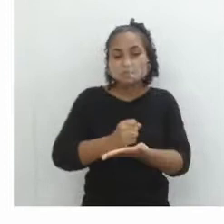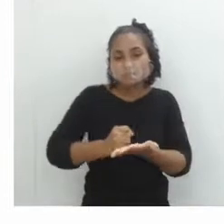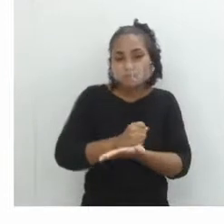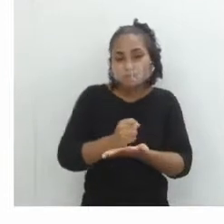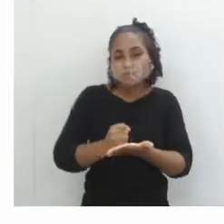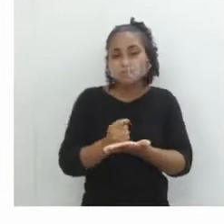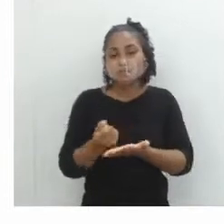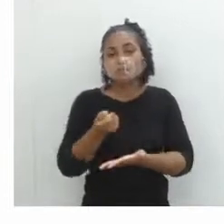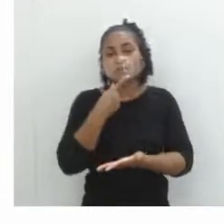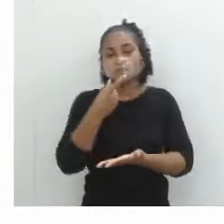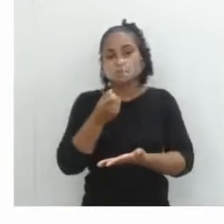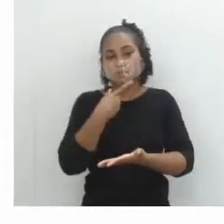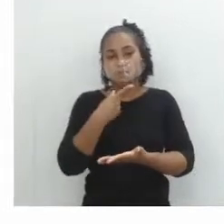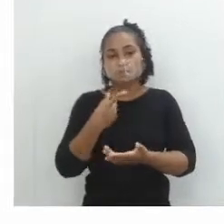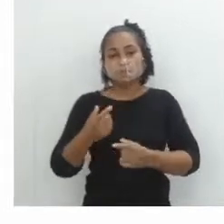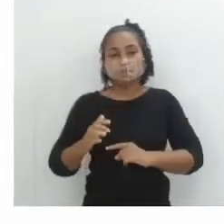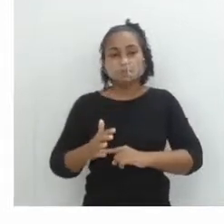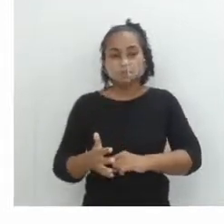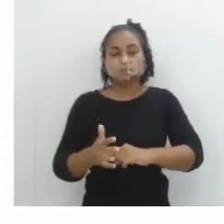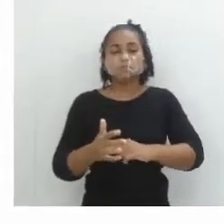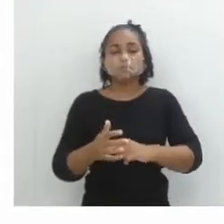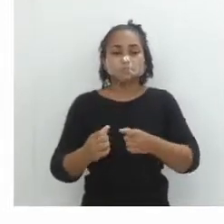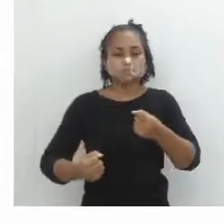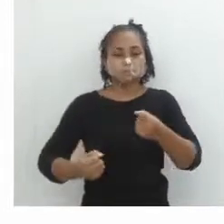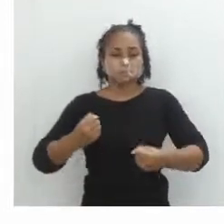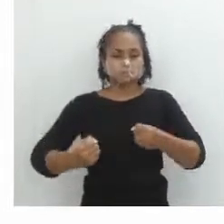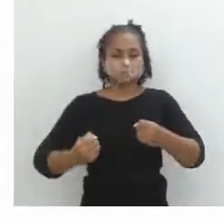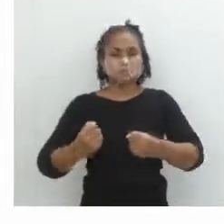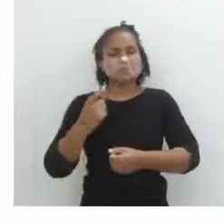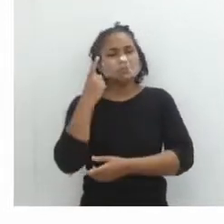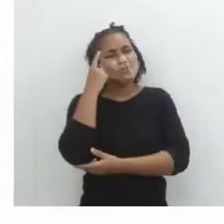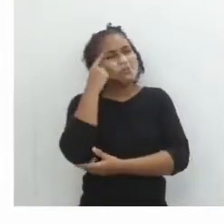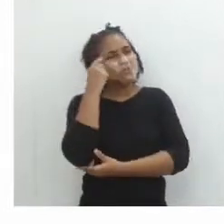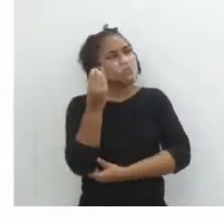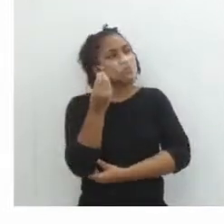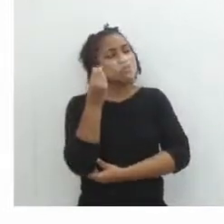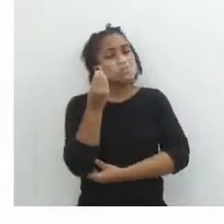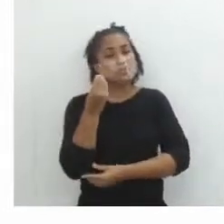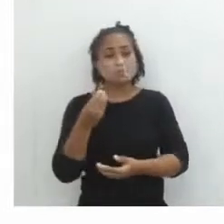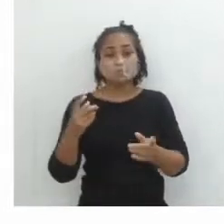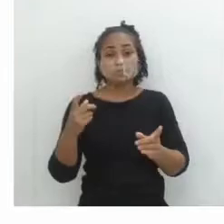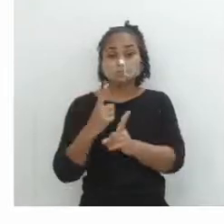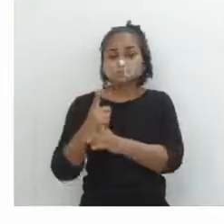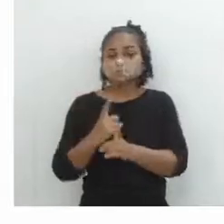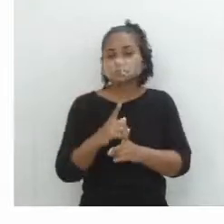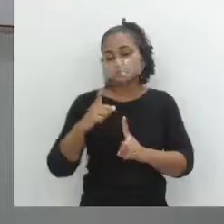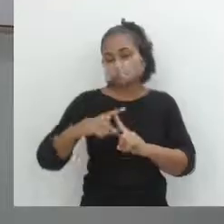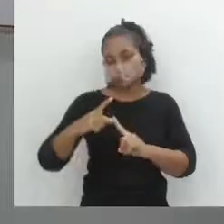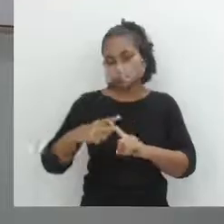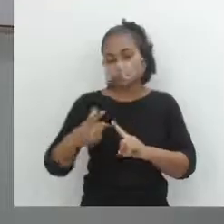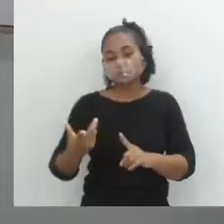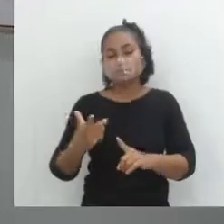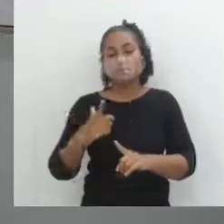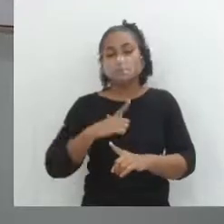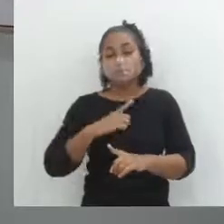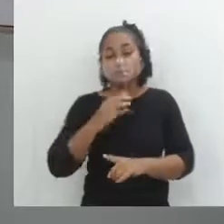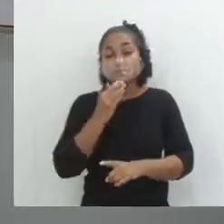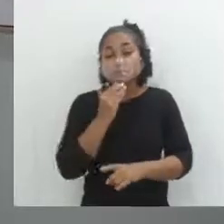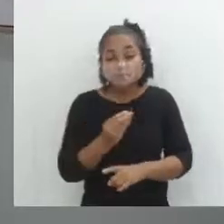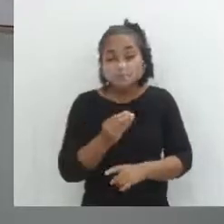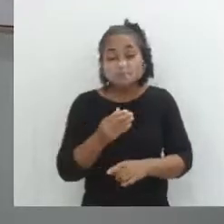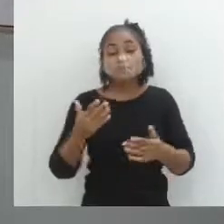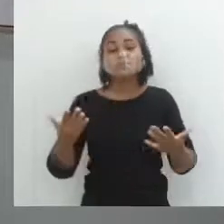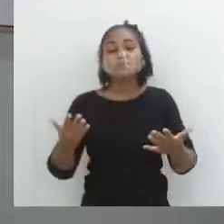remédio e em baterias de carro. E aí, como vocês ficam imaginando? Como a gente pode encontrar essa água destilada? E uma dica segue